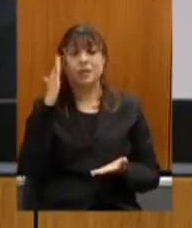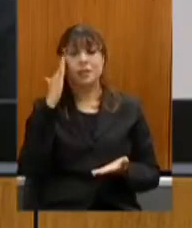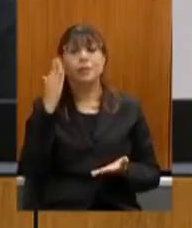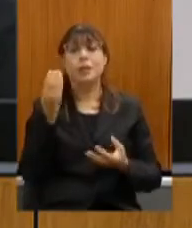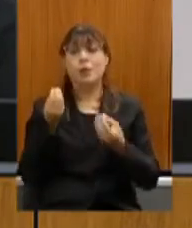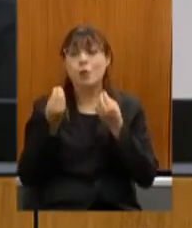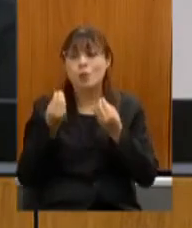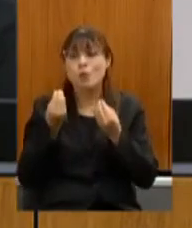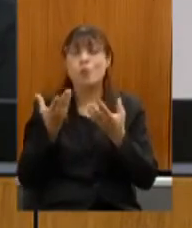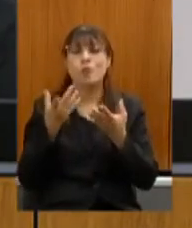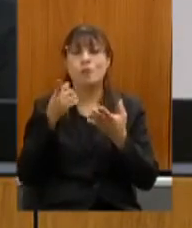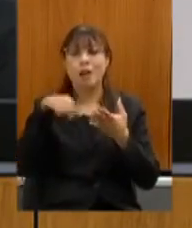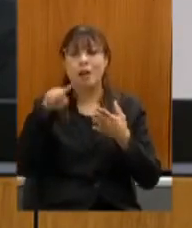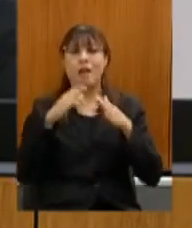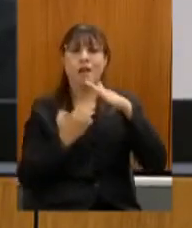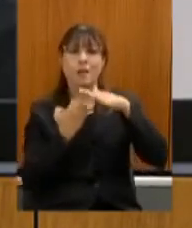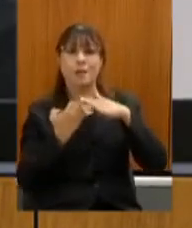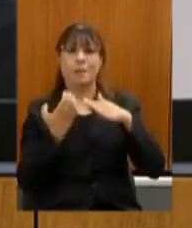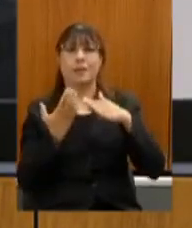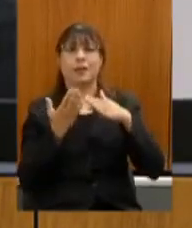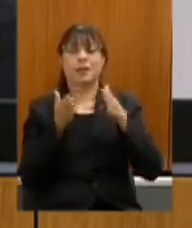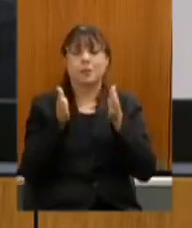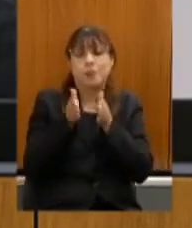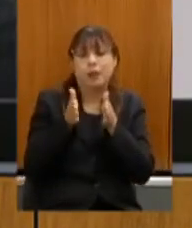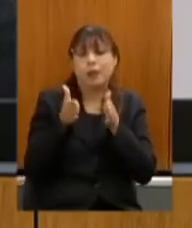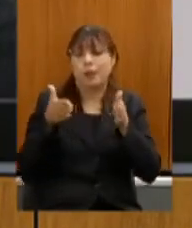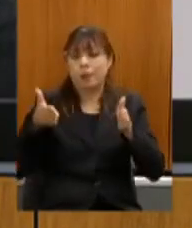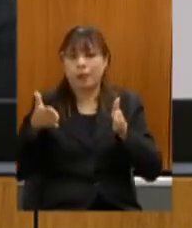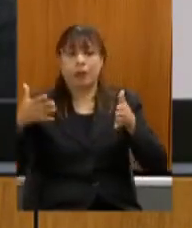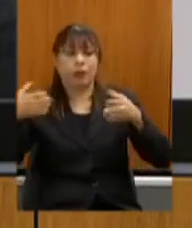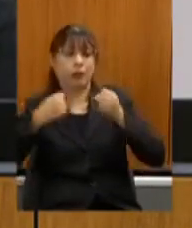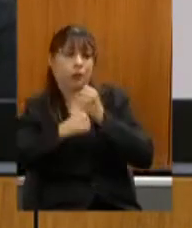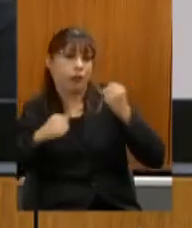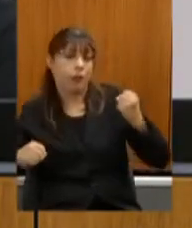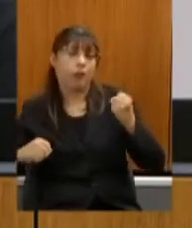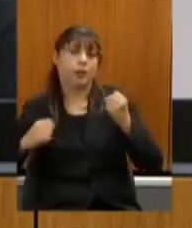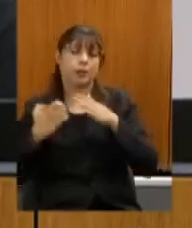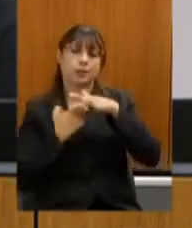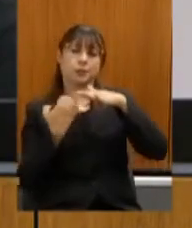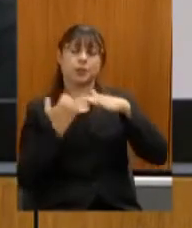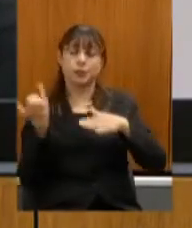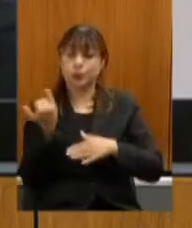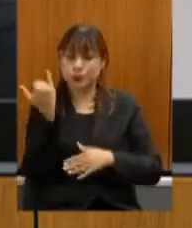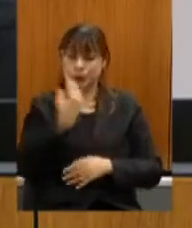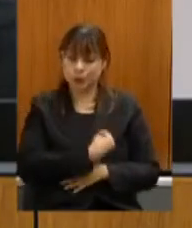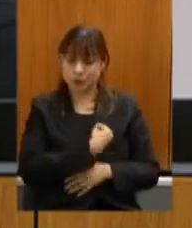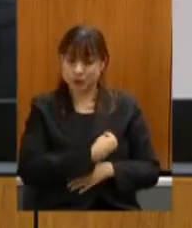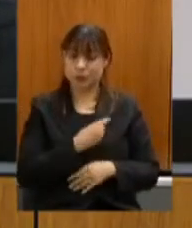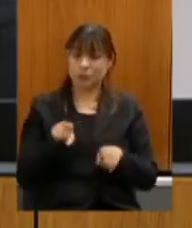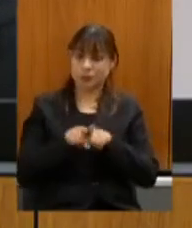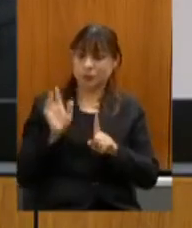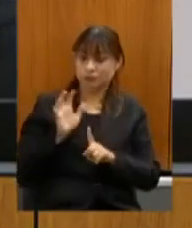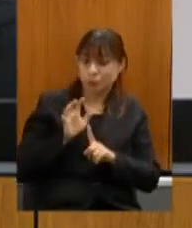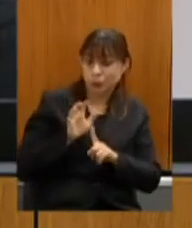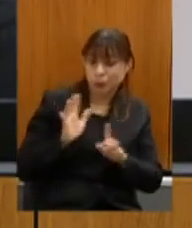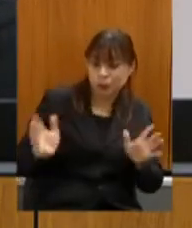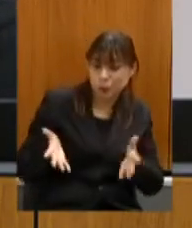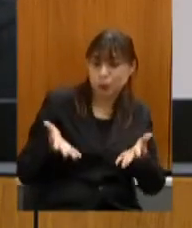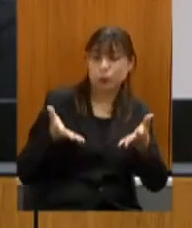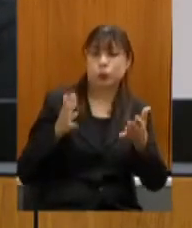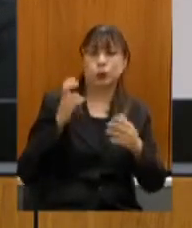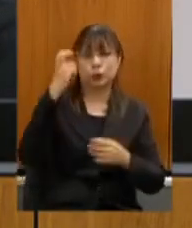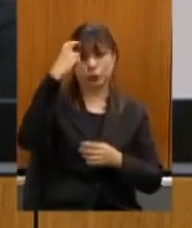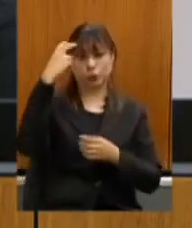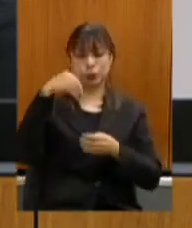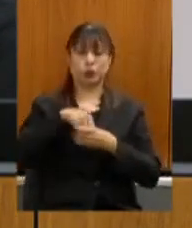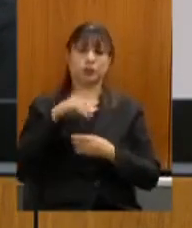importância das suas empresas mesmo pequenas médias empresas em participarem e incentivarem a cultura em Minas